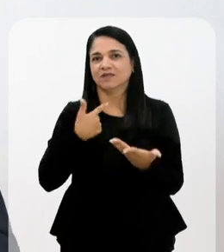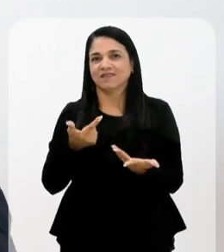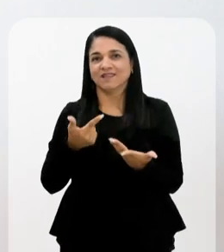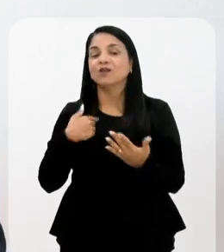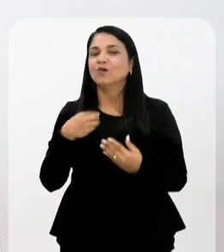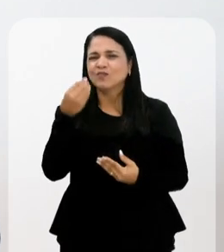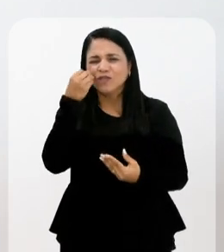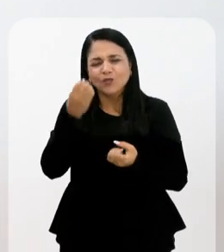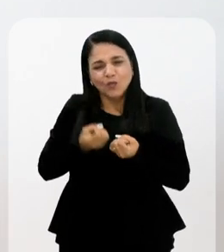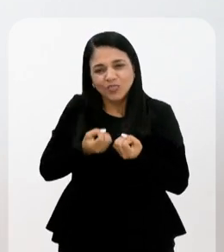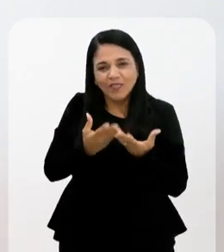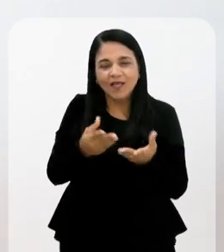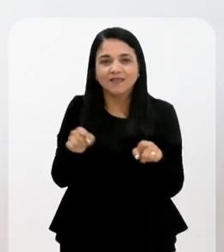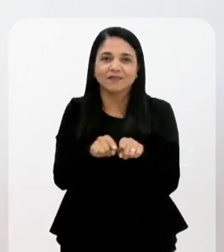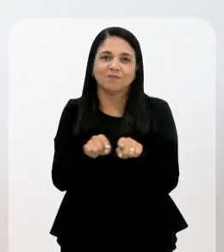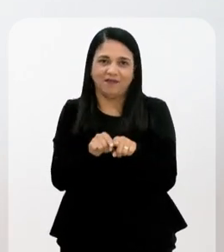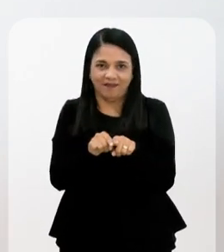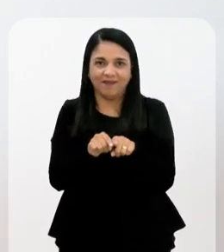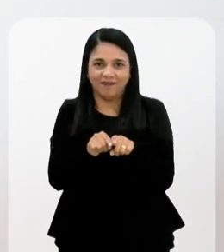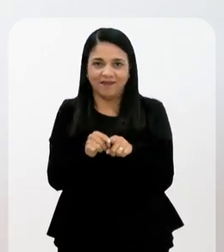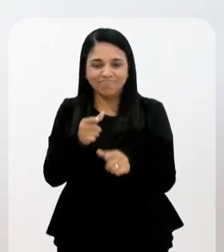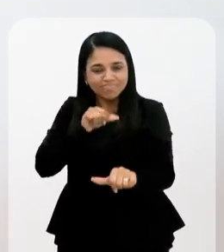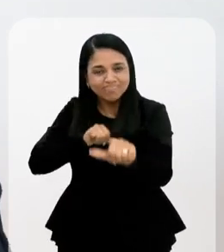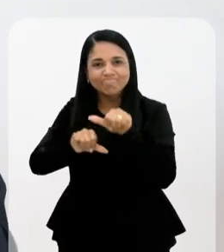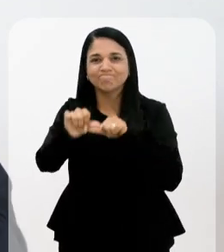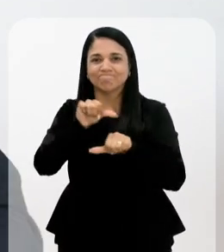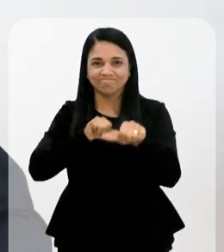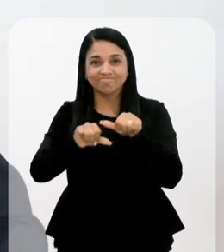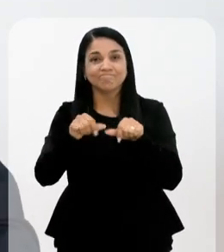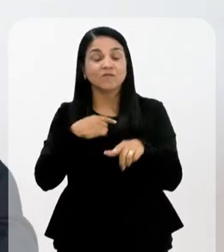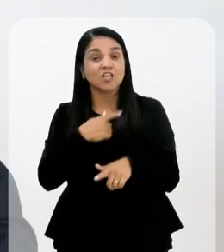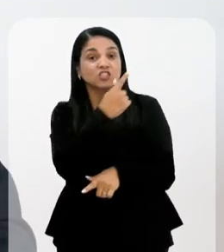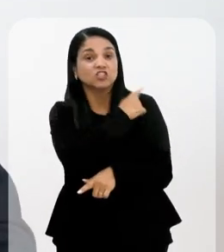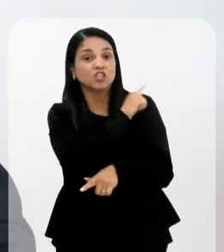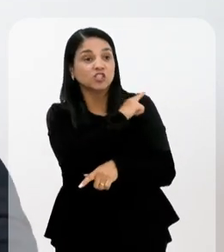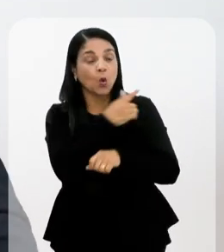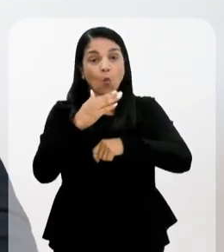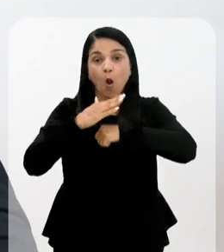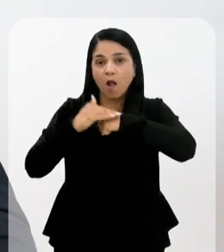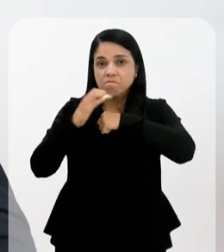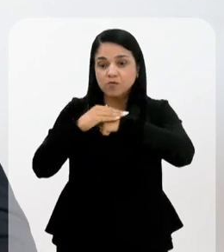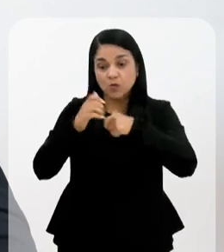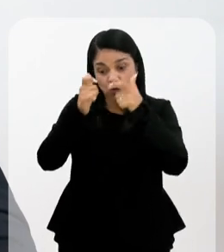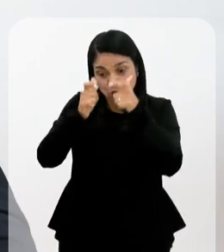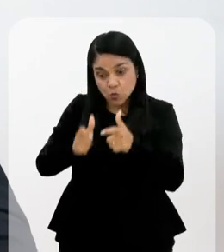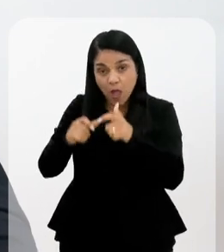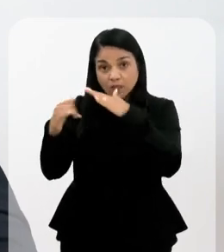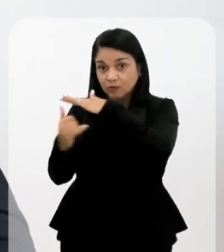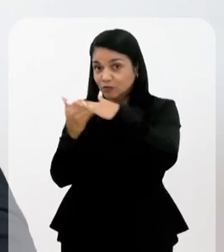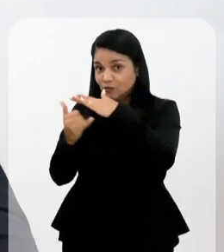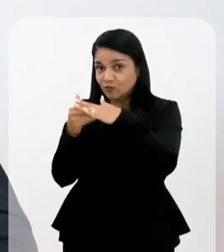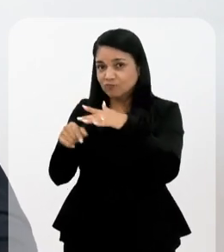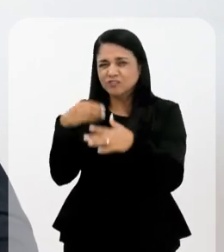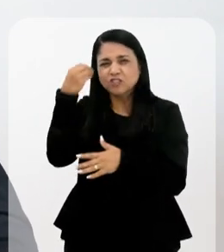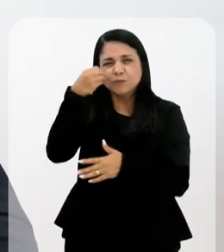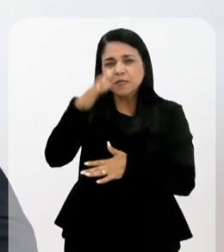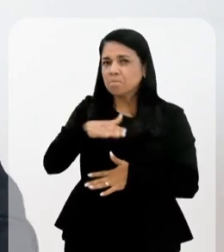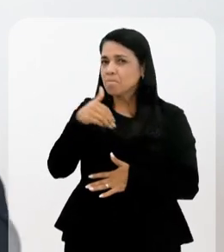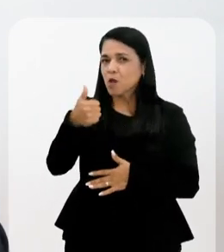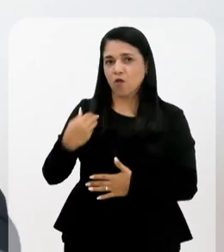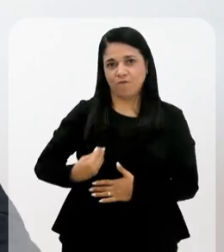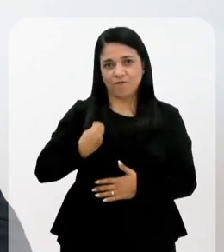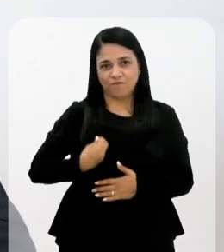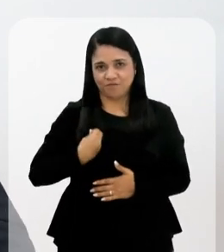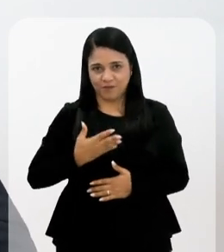luta. E é isso que eu tento também dar em torno. Então, assim, eu digo que eu faço gestão também com afeto, porque esse lugar foi o lugar que eu vivi as